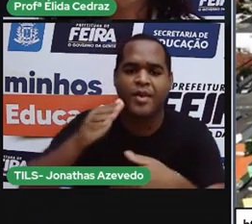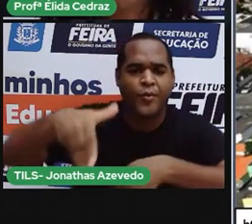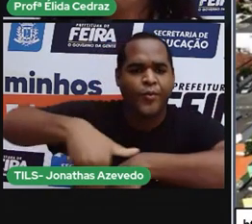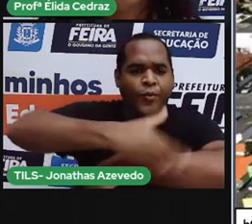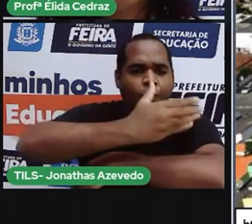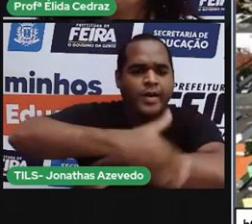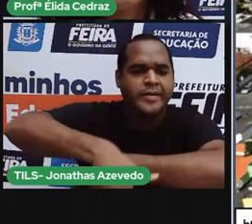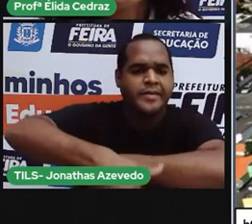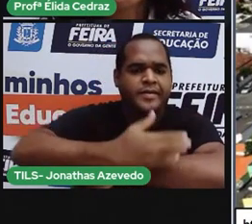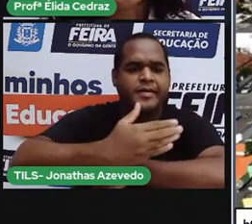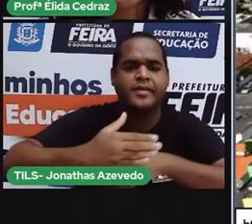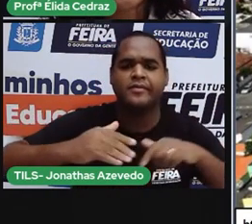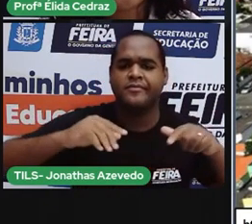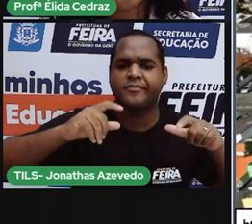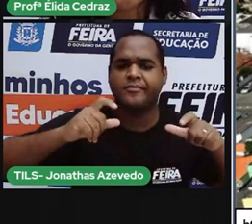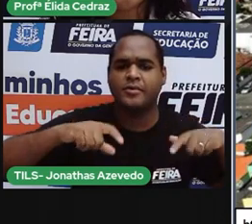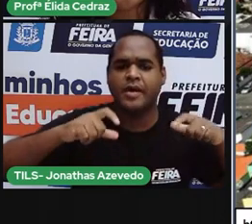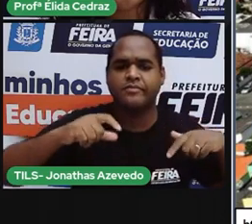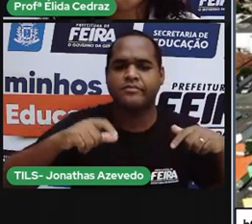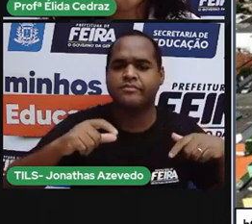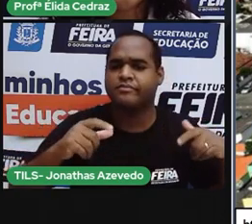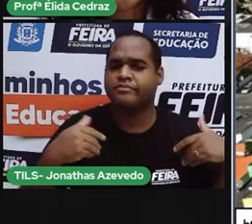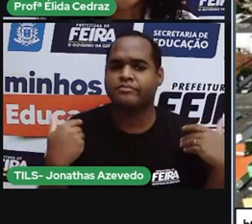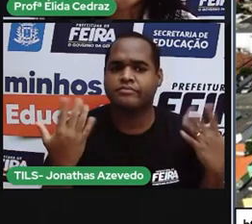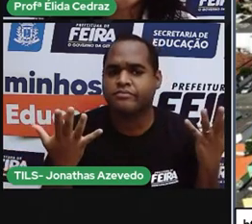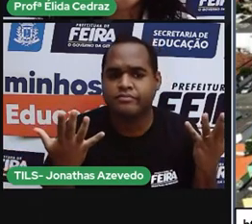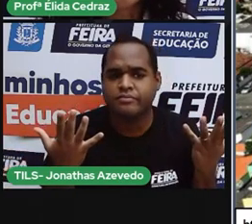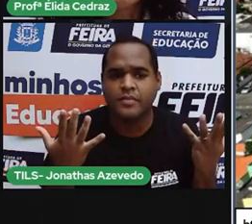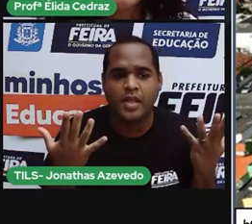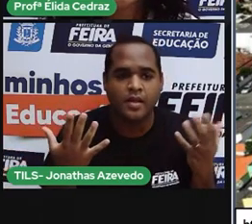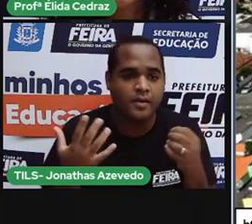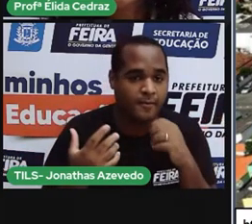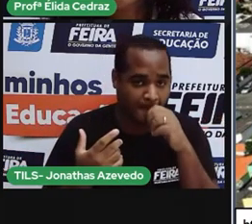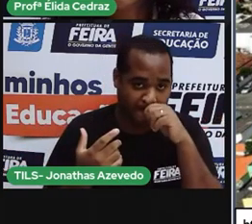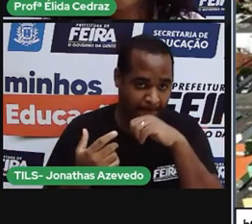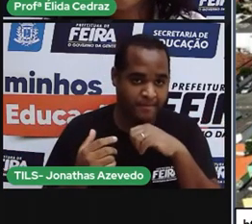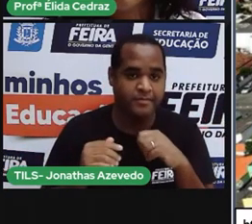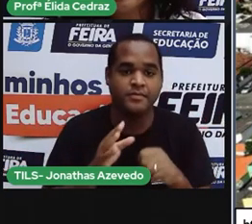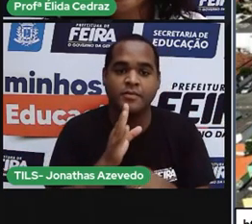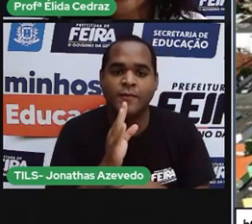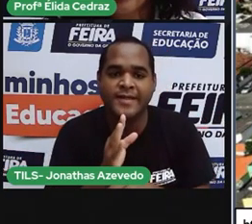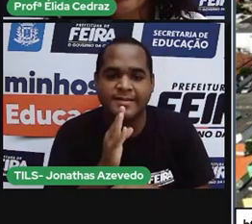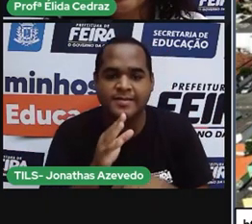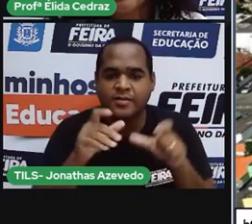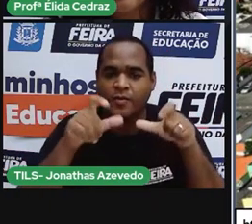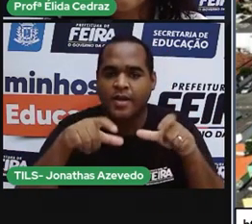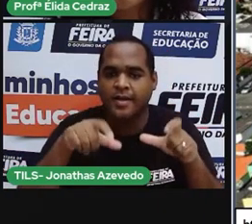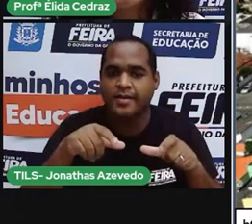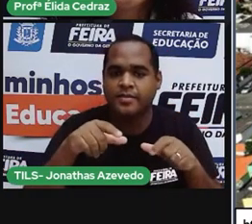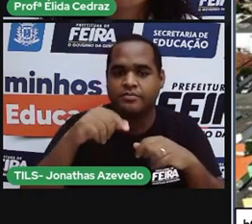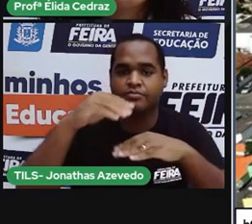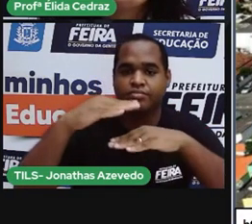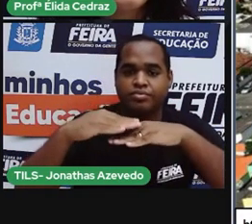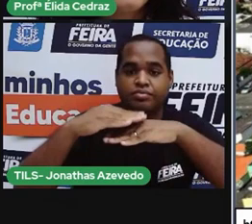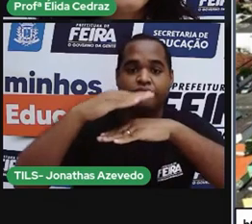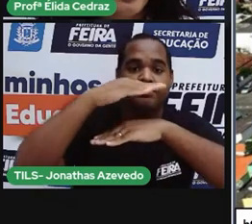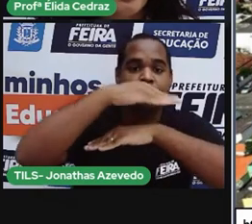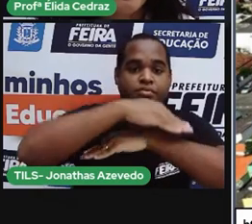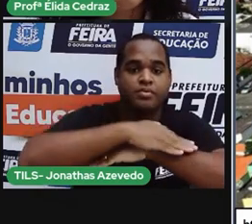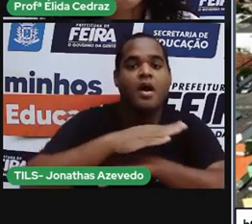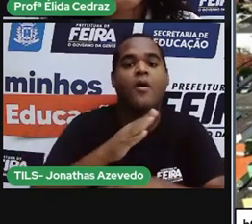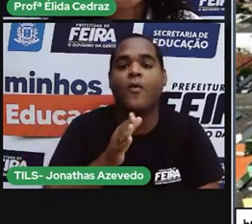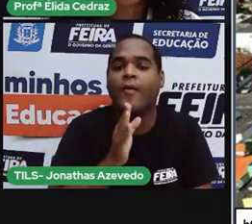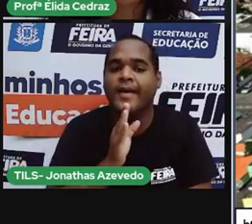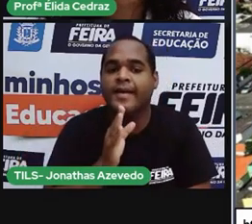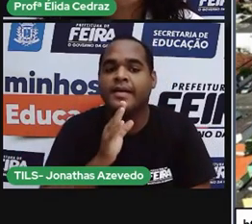essa? Onde fica essa? Quem conhece esse monumento aí? Quem conhece essa